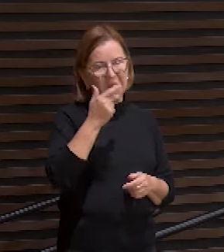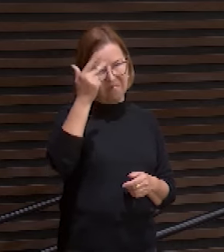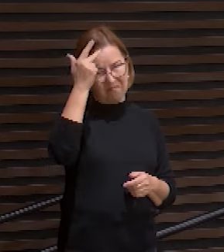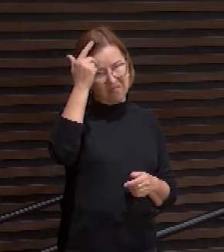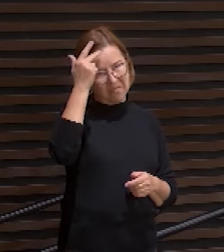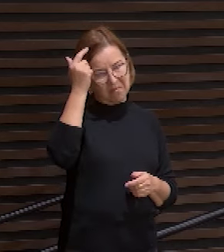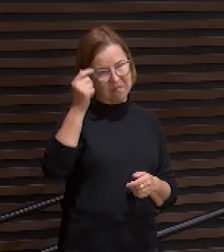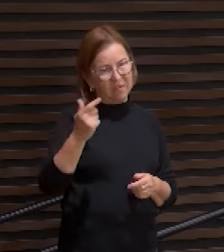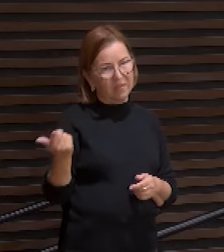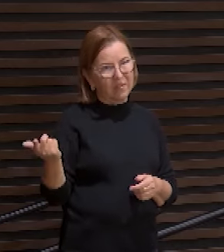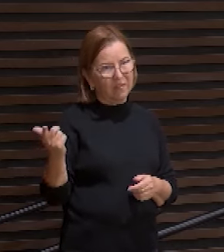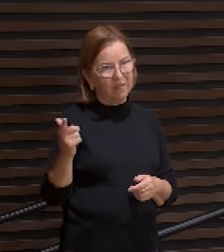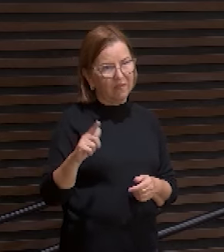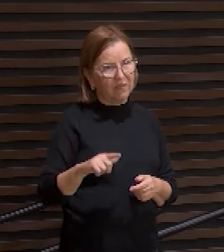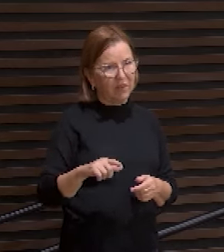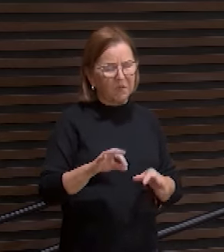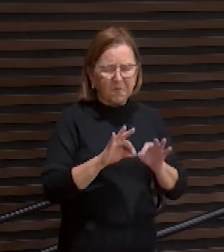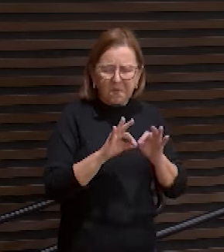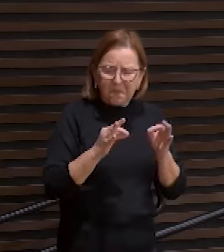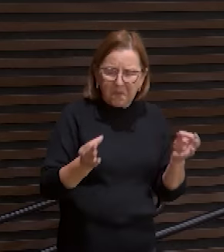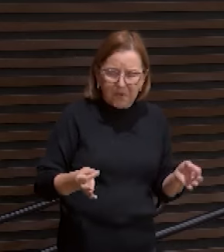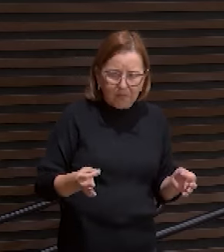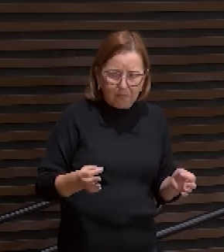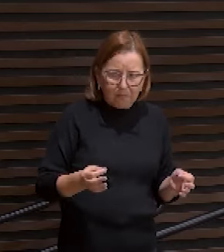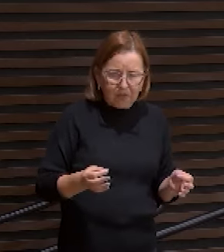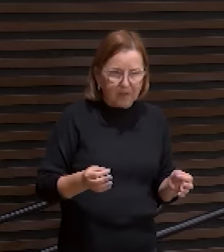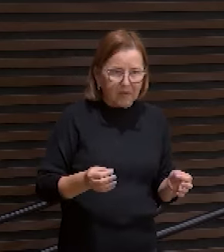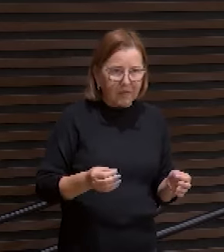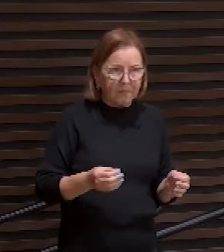veio como um simples carpinteiro.